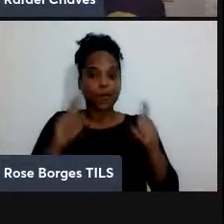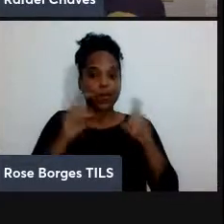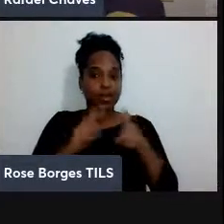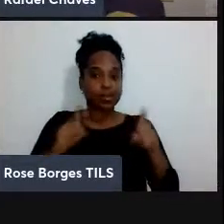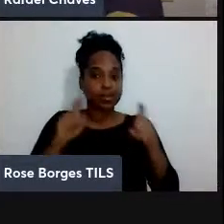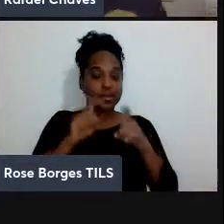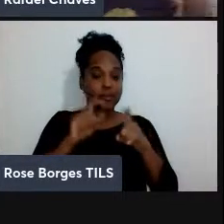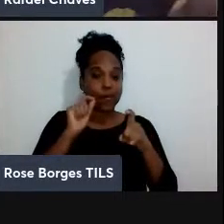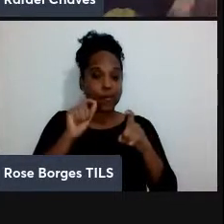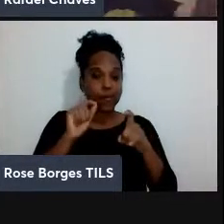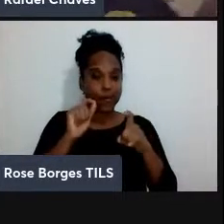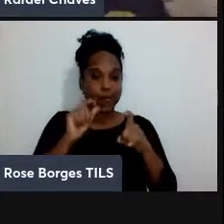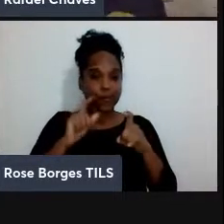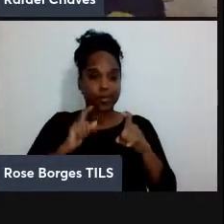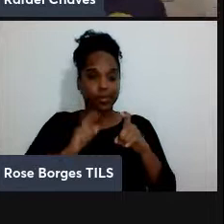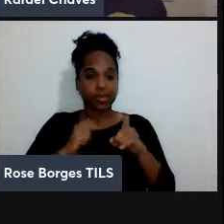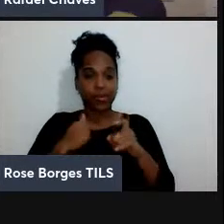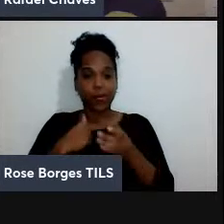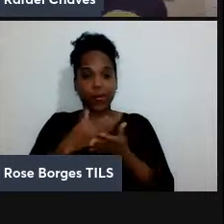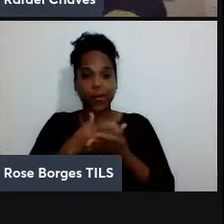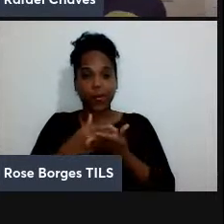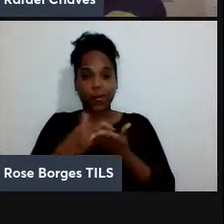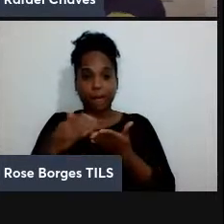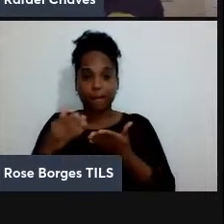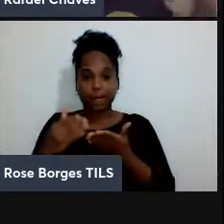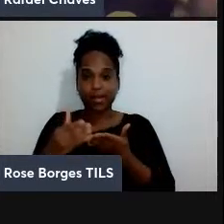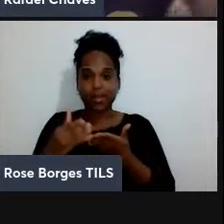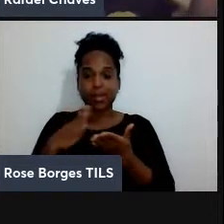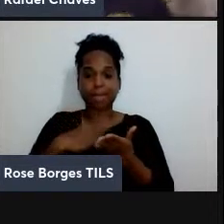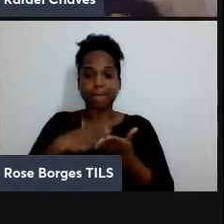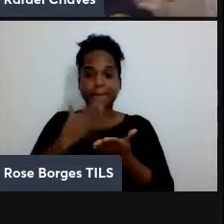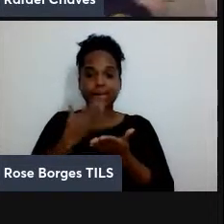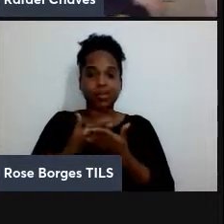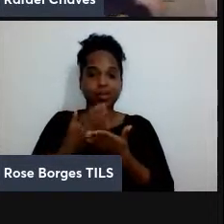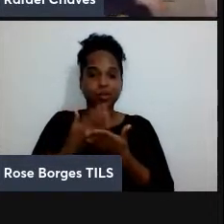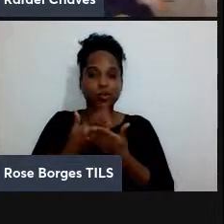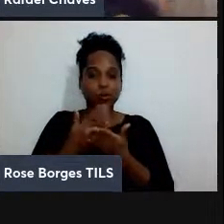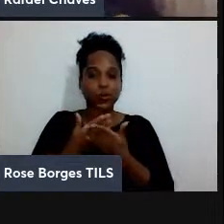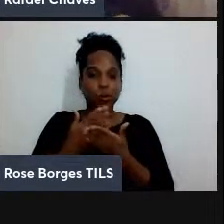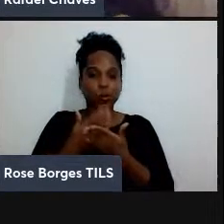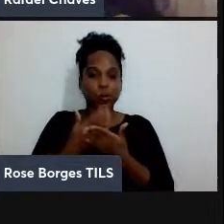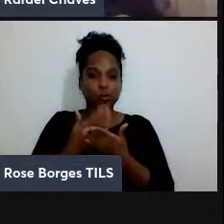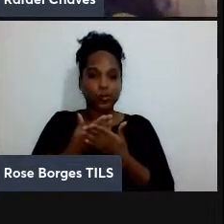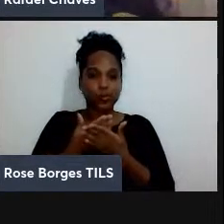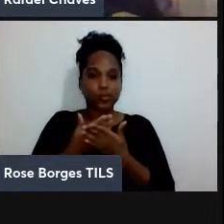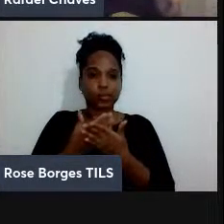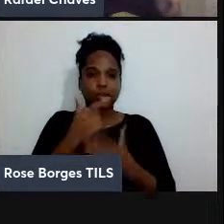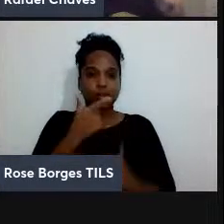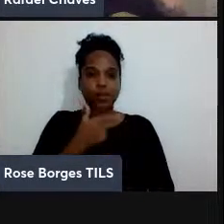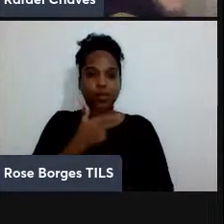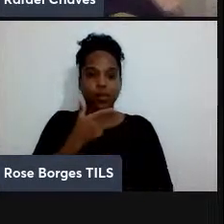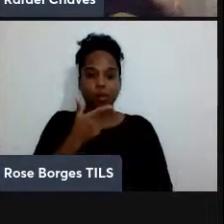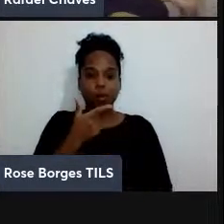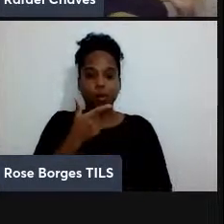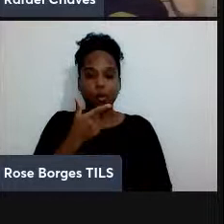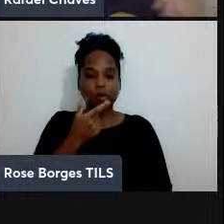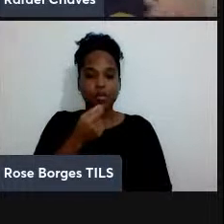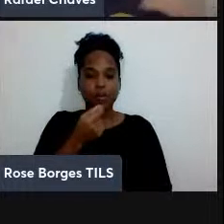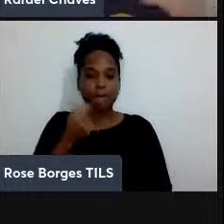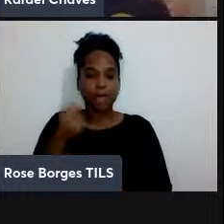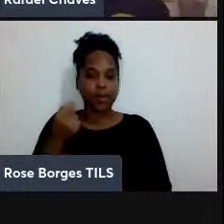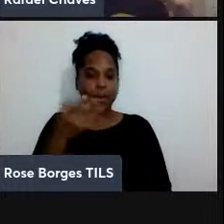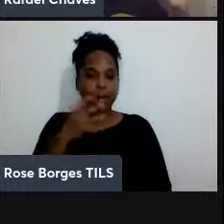quânticos quando eu comecei os meus estudos nessa área lá no começo dos anos 2000 se você fosse muito